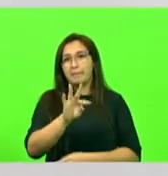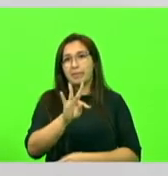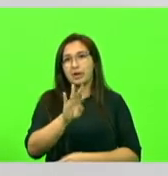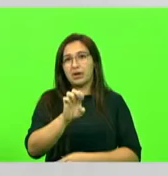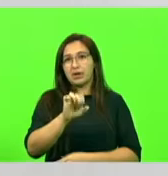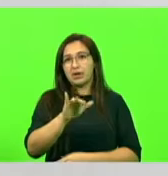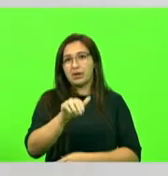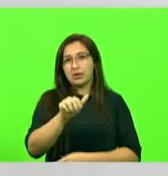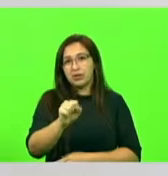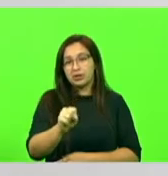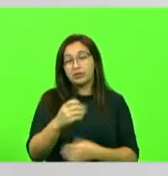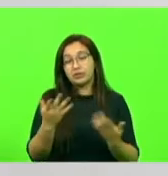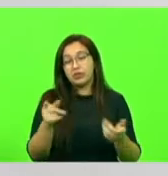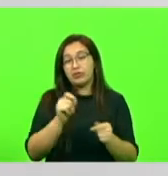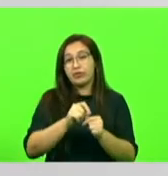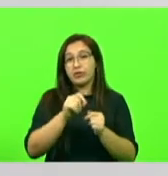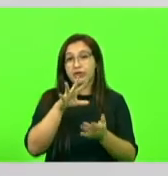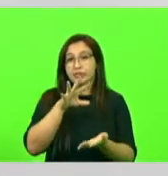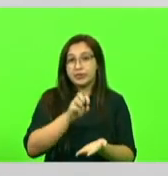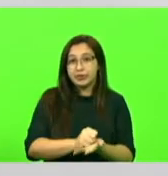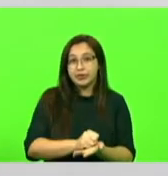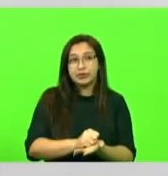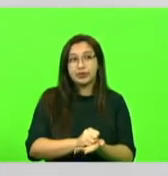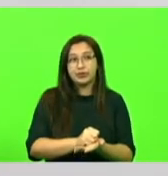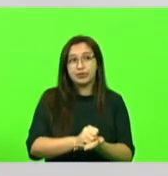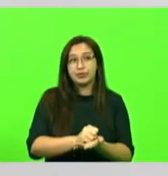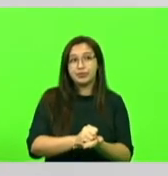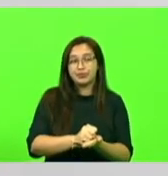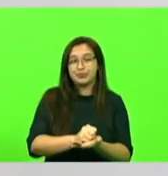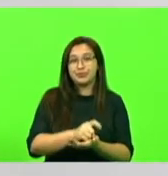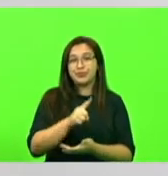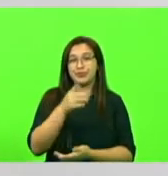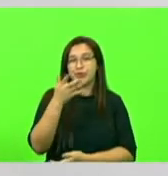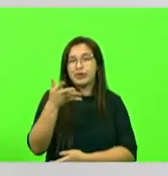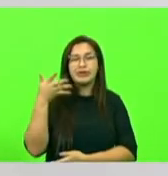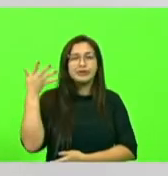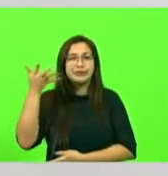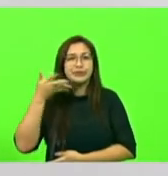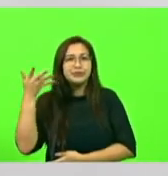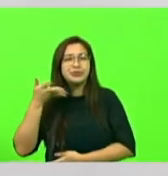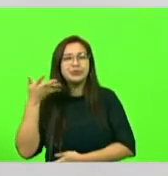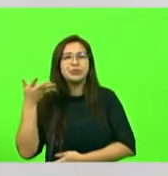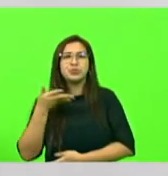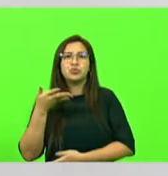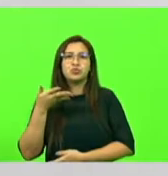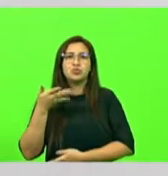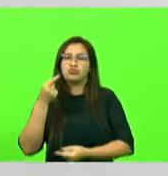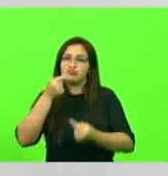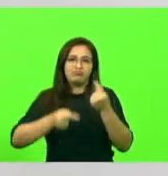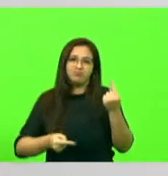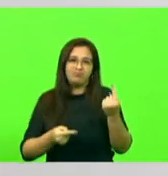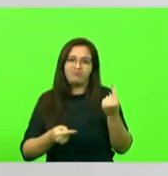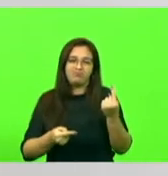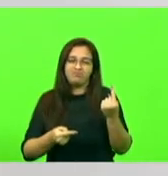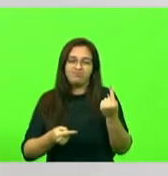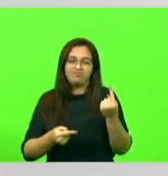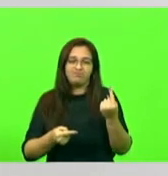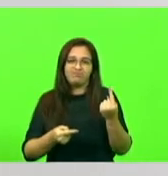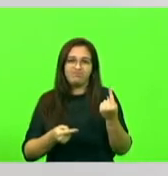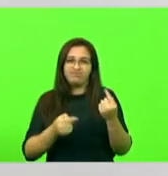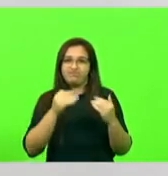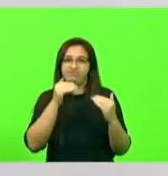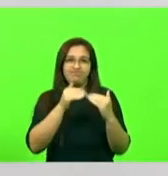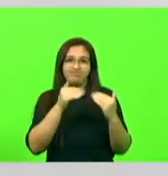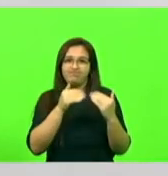Então, faço aqui o meu registro de que a manifestação de Vossa Excelência, contrária à duplicação da EC-108, não tem o